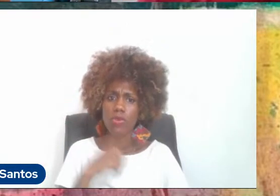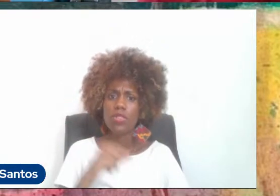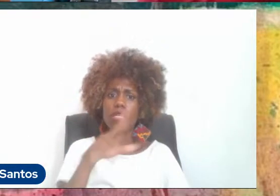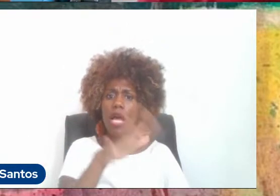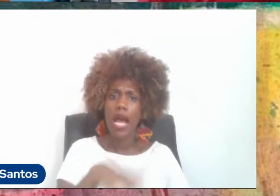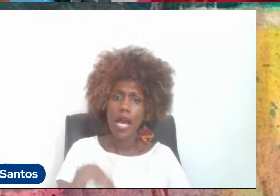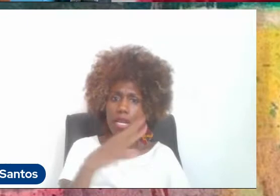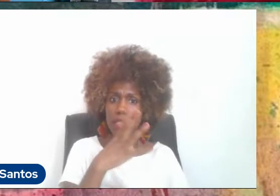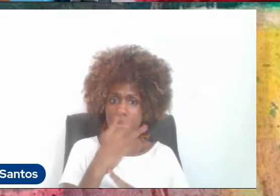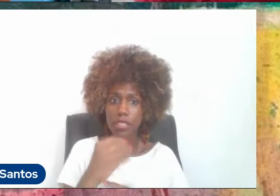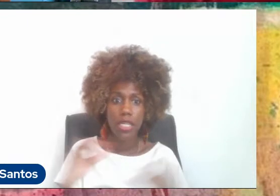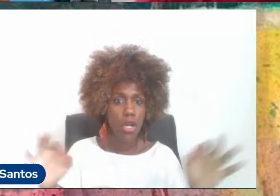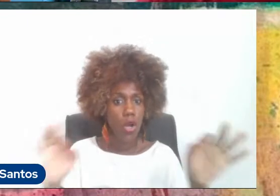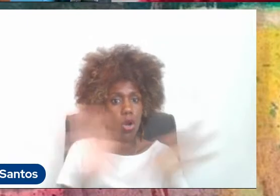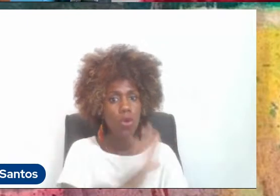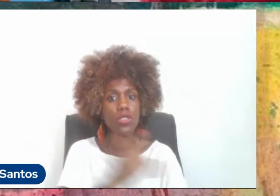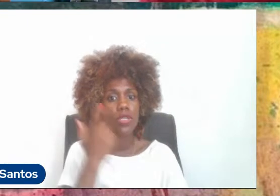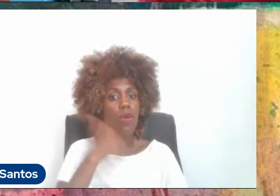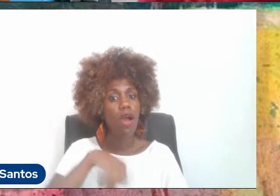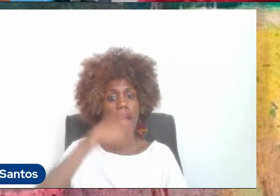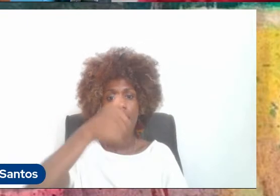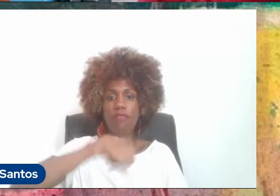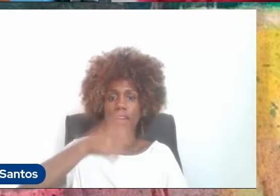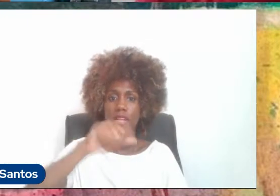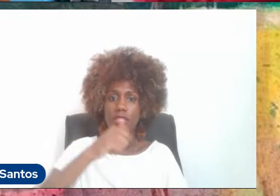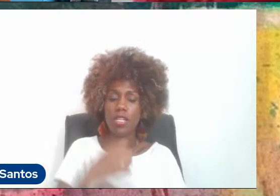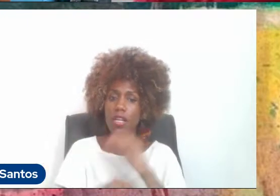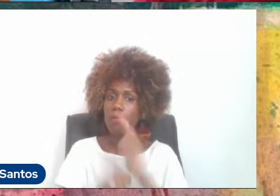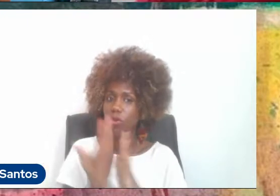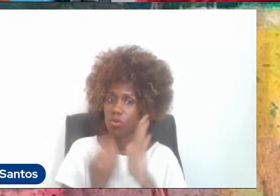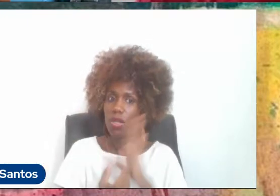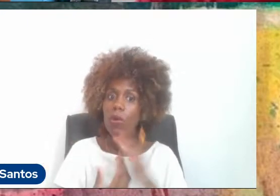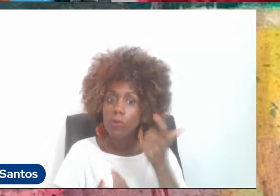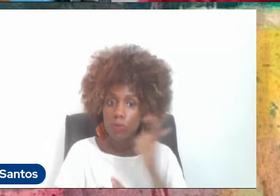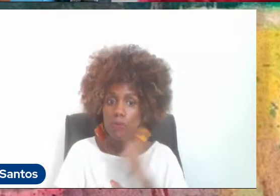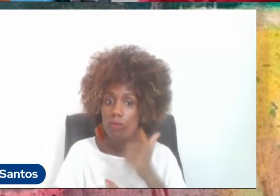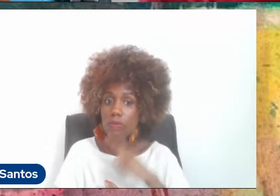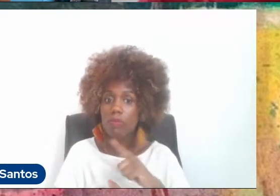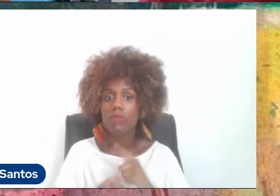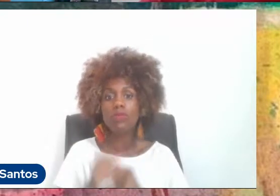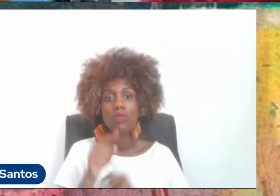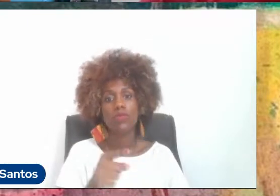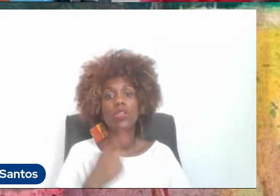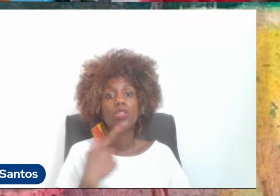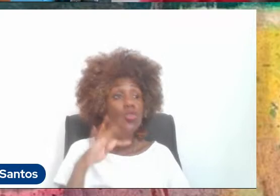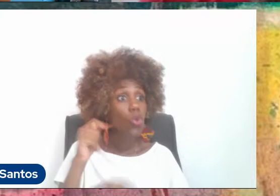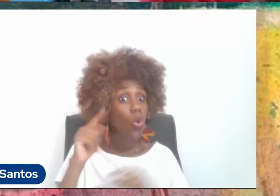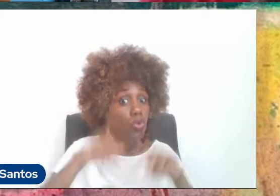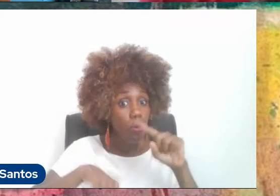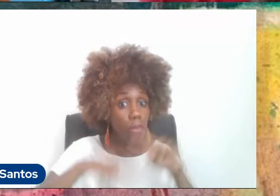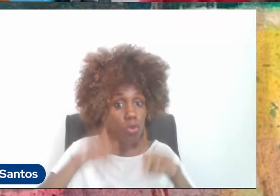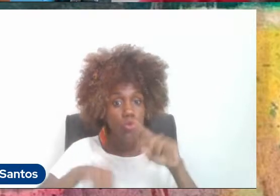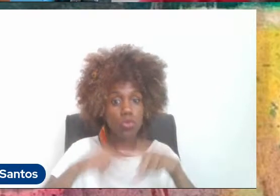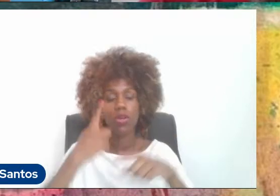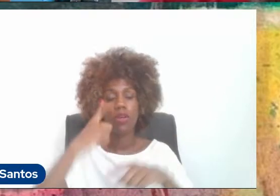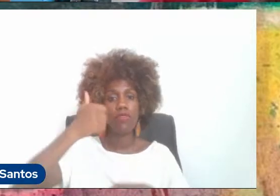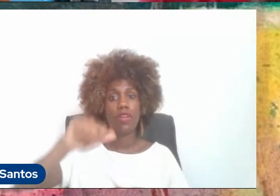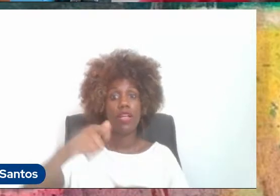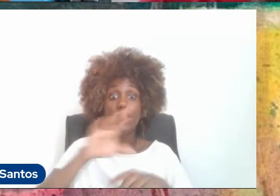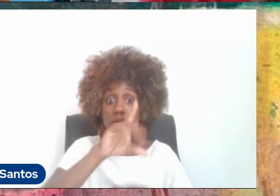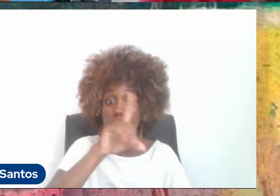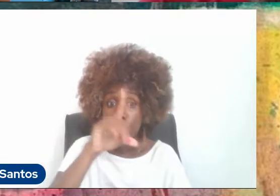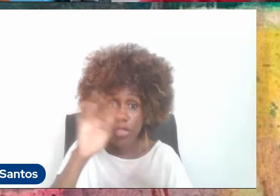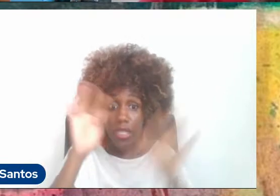poucas que conseguiu completar toda a avaliação da produção, ou seja, todos os produtos foram avaliados e no mesmo dia que nós fechamos a